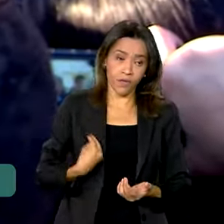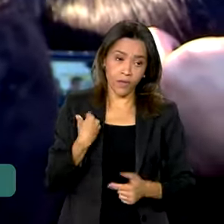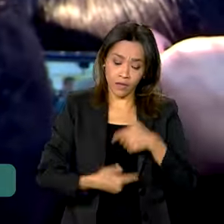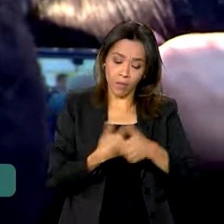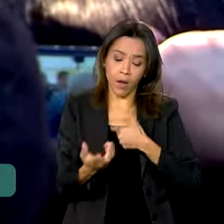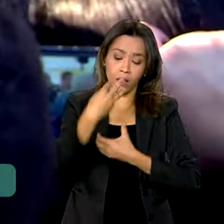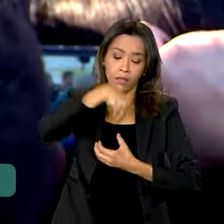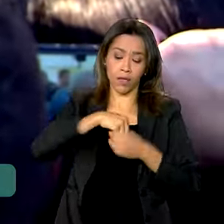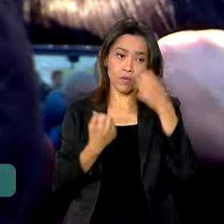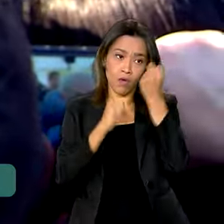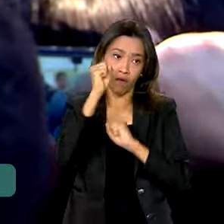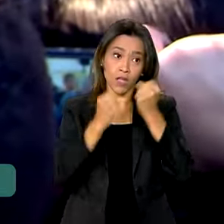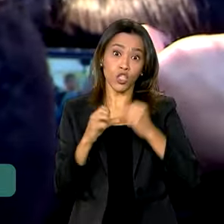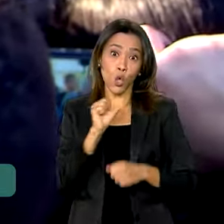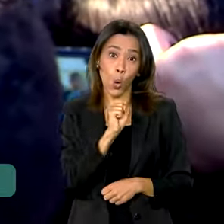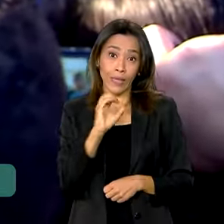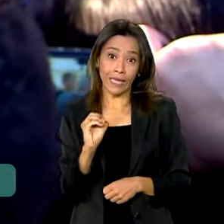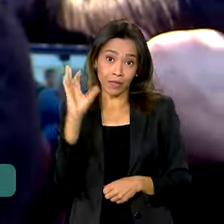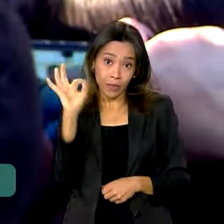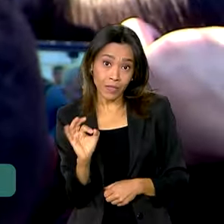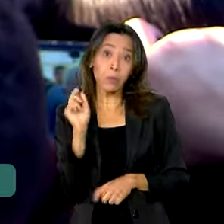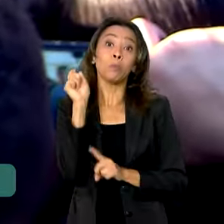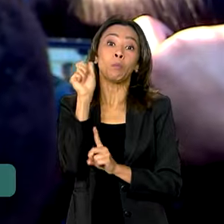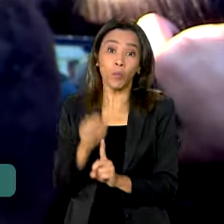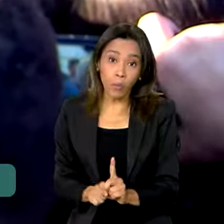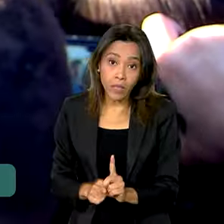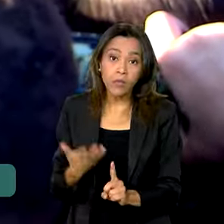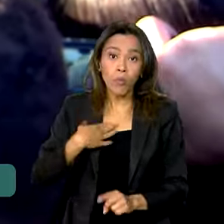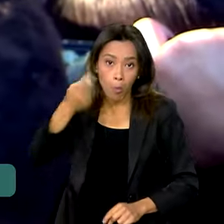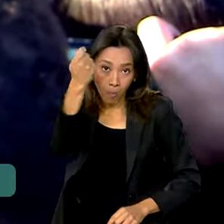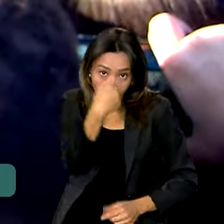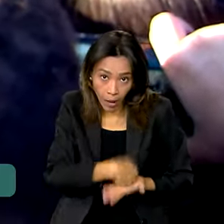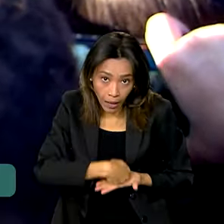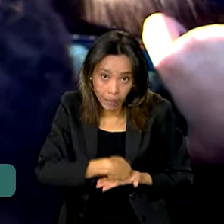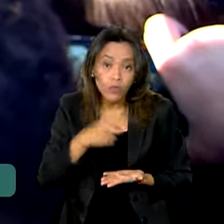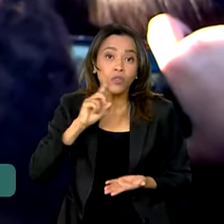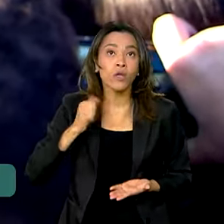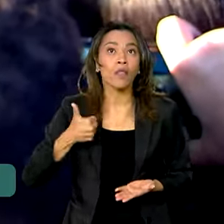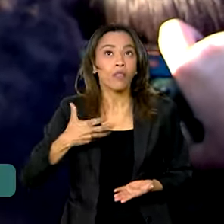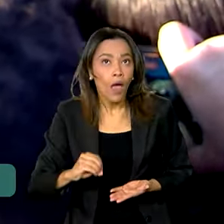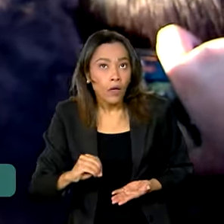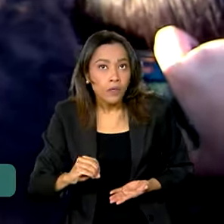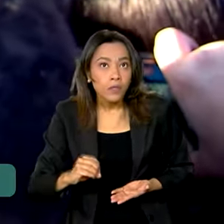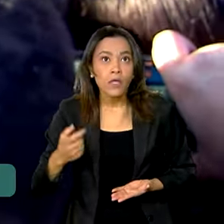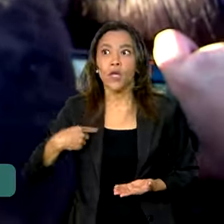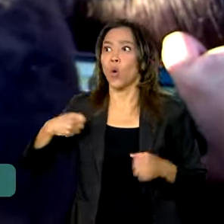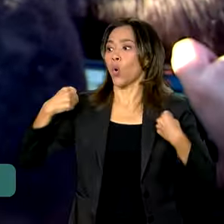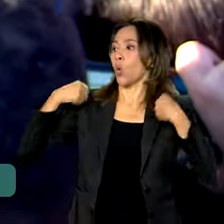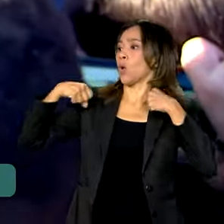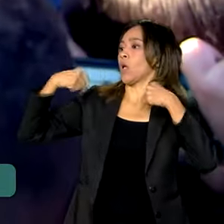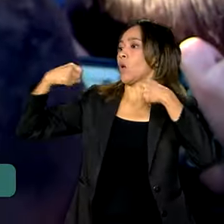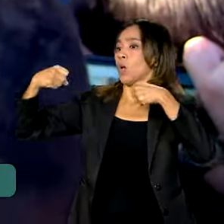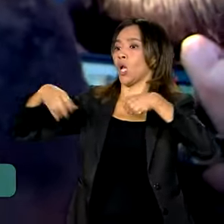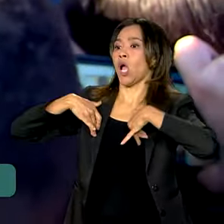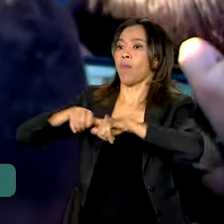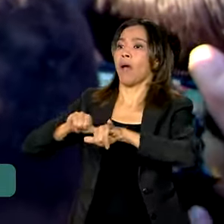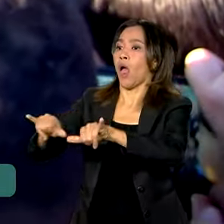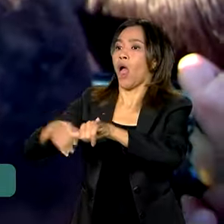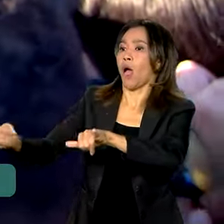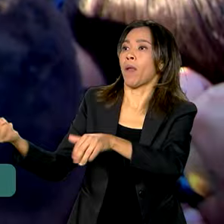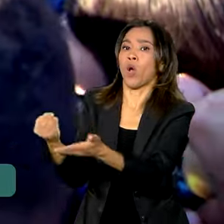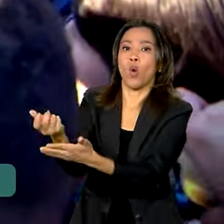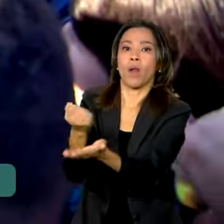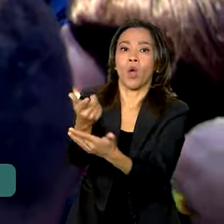de 80% a um mês. Eu recebia o meu pagamento no dia 10, eu corria de noite para uma tacadista para comprar